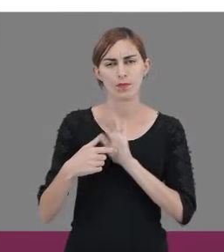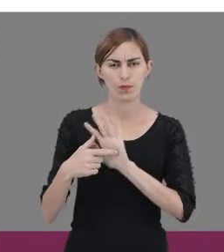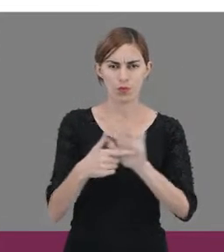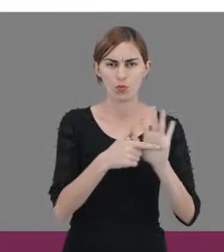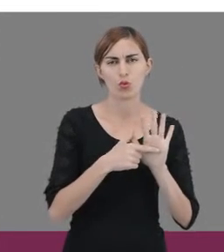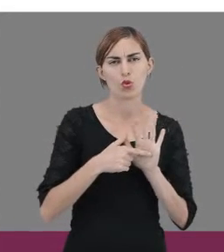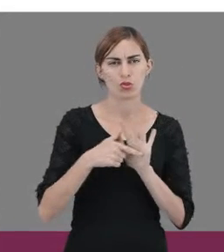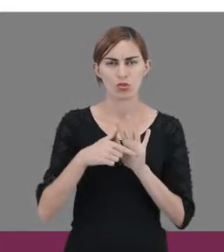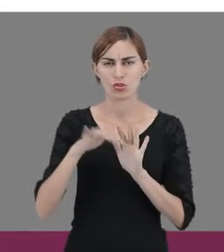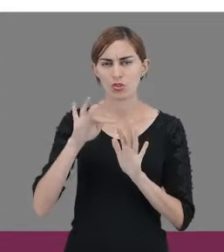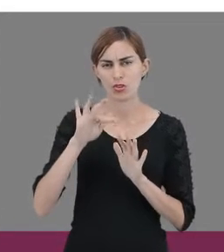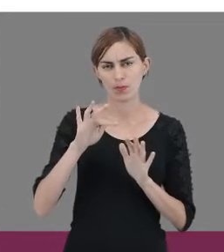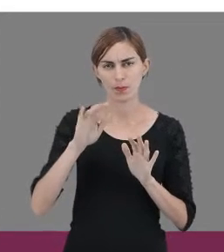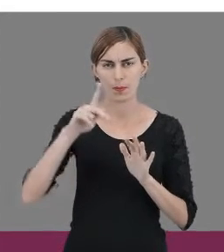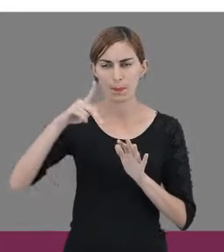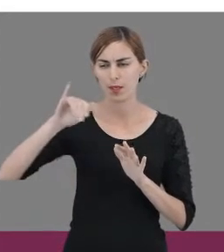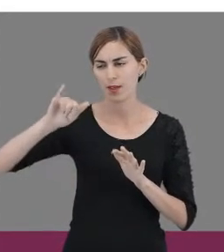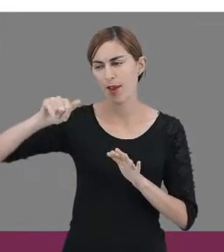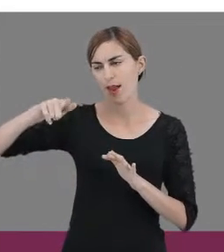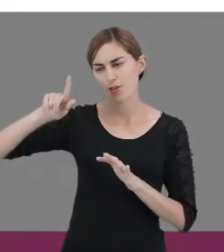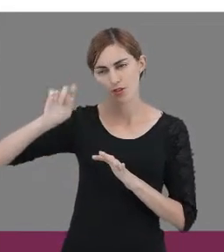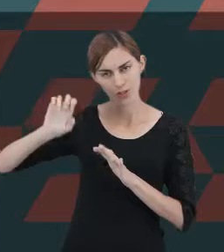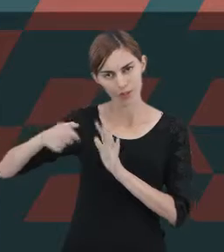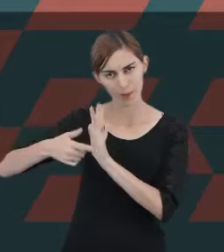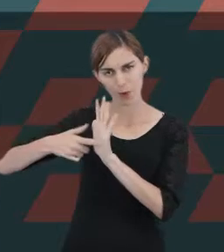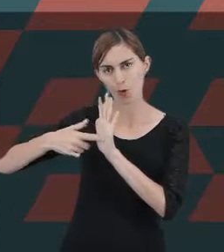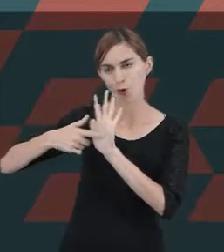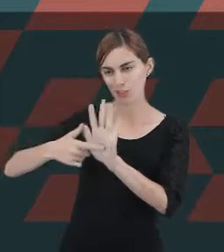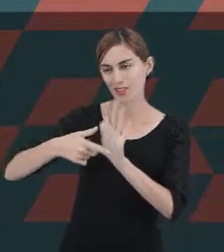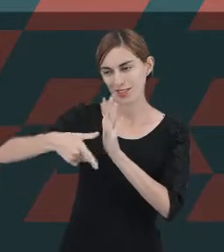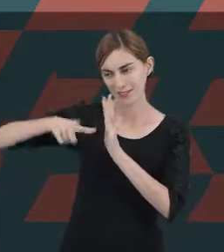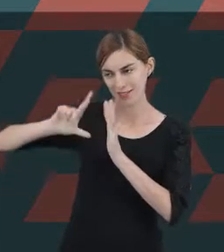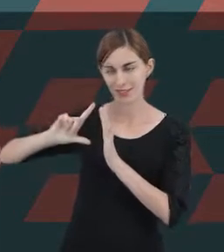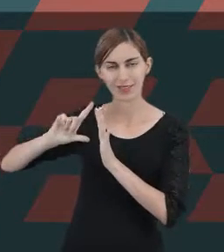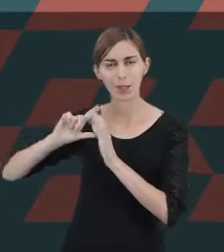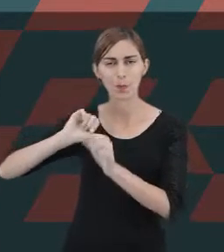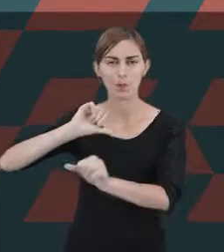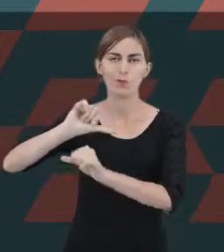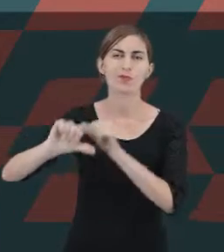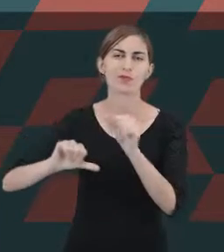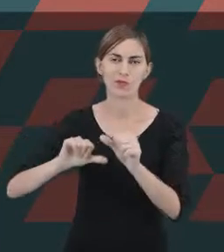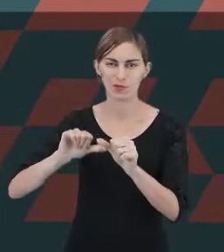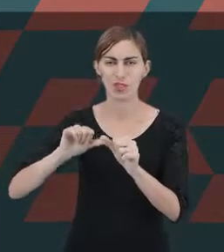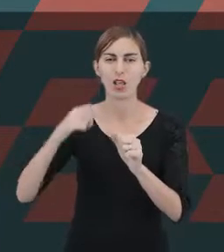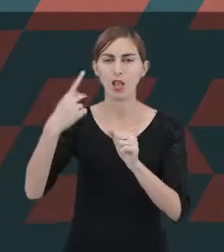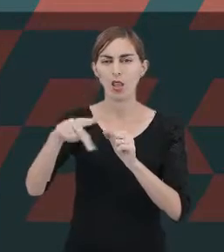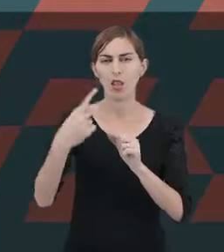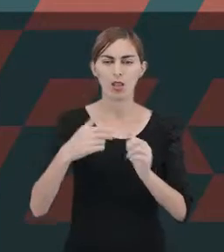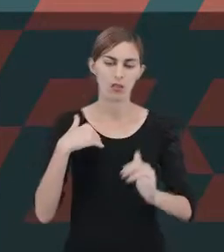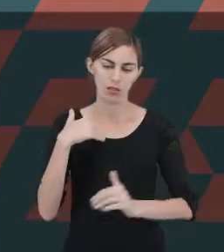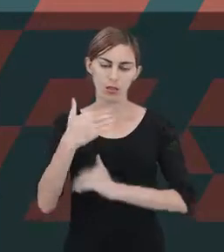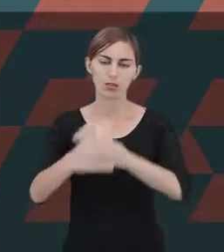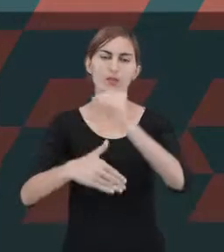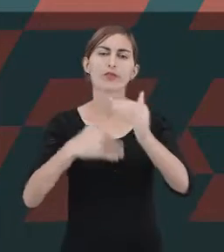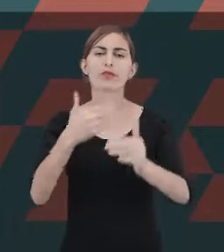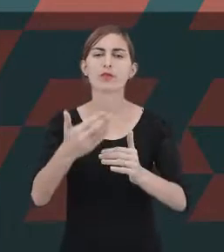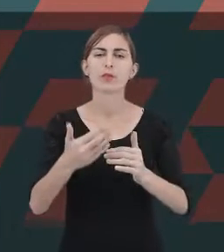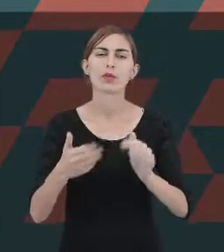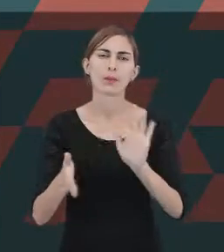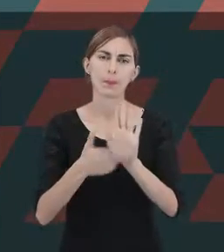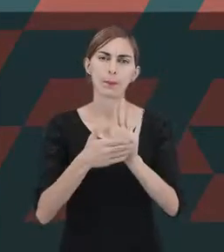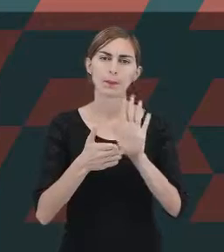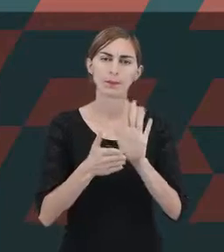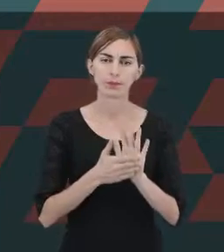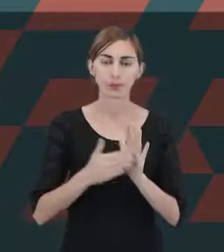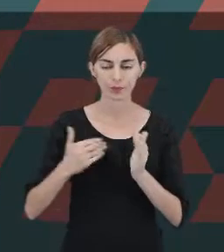que Piaget apresentou anteriormente. Para Vygotsky, o nosso desenvolvimento é pautado a